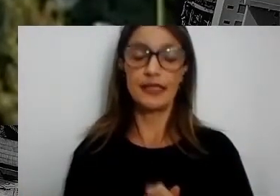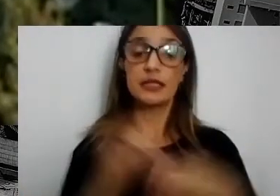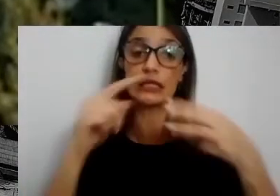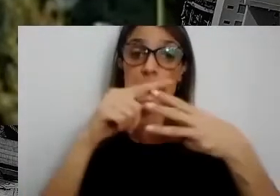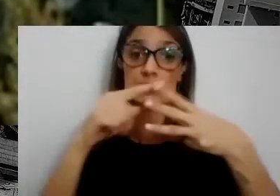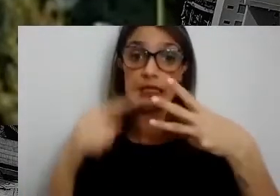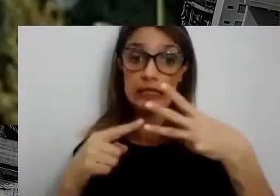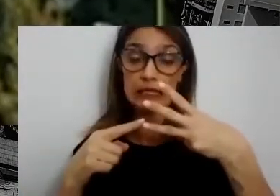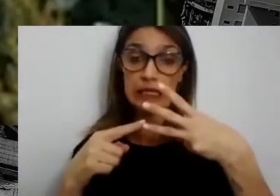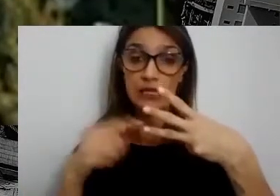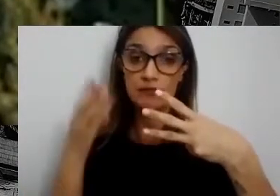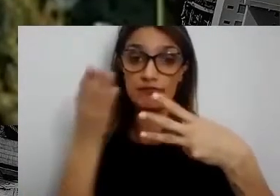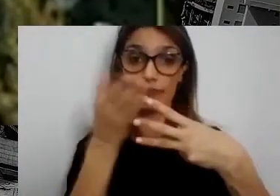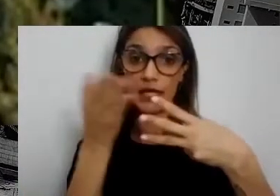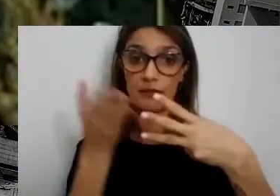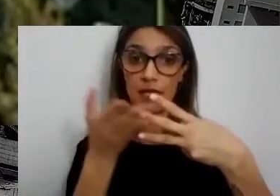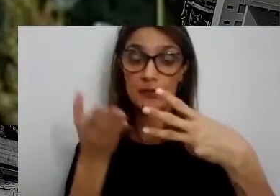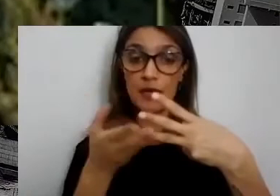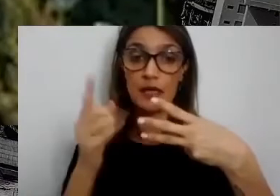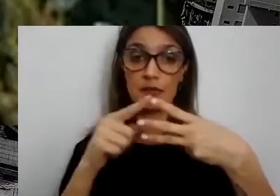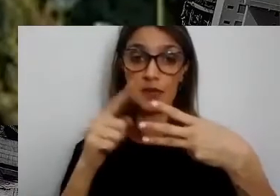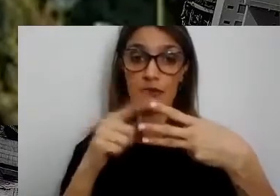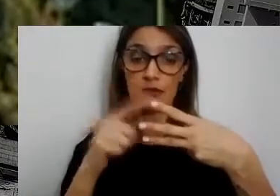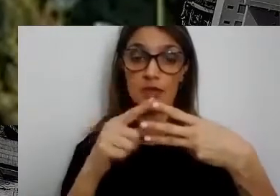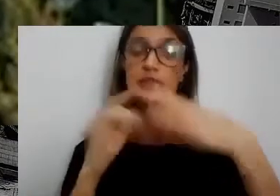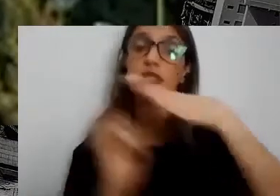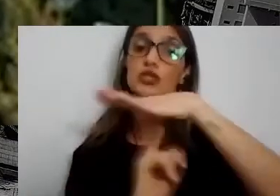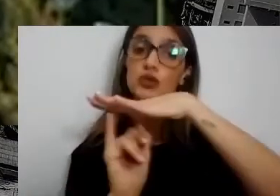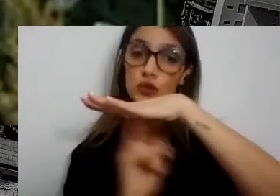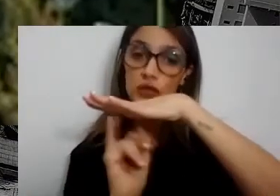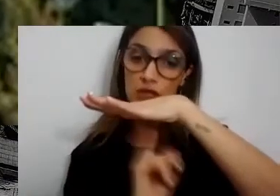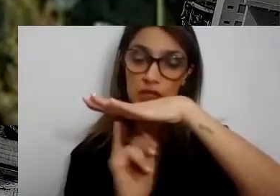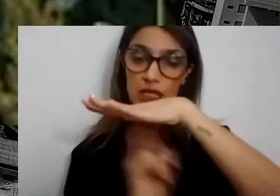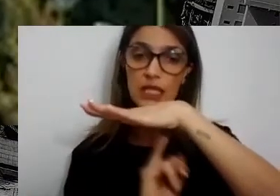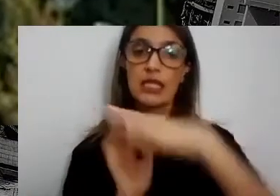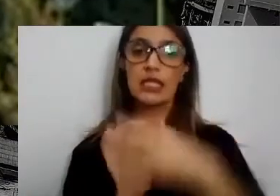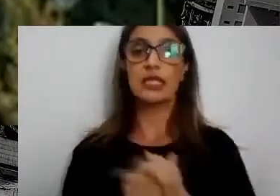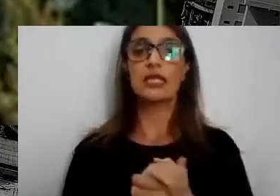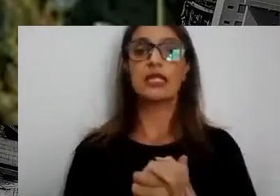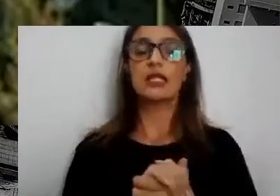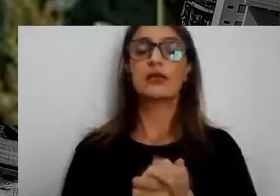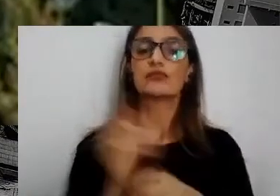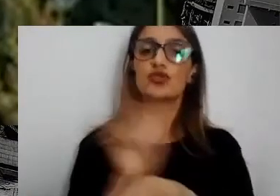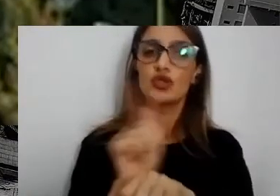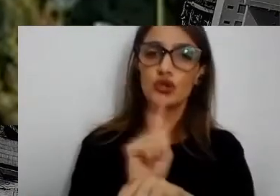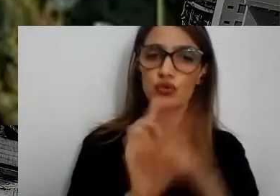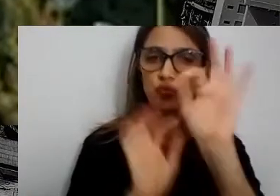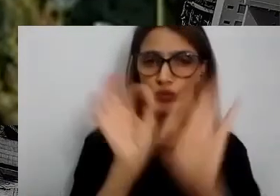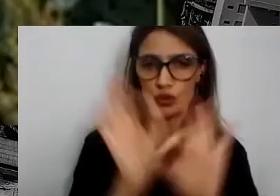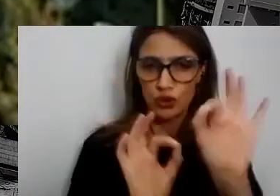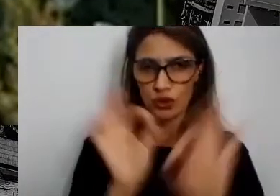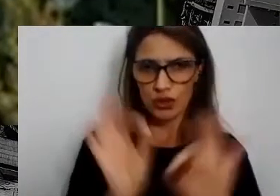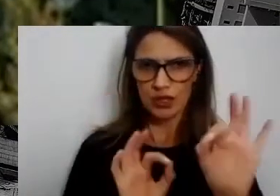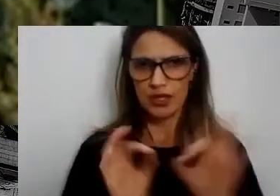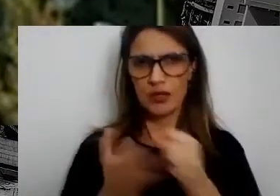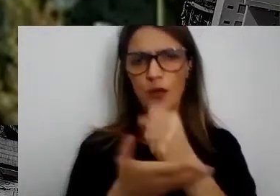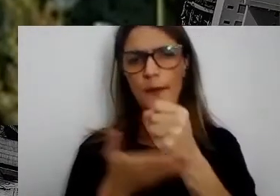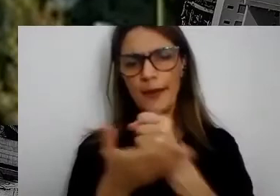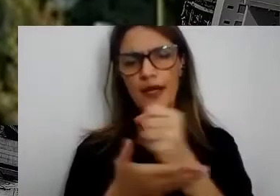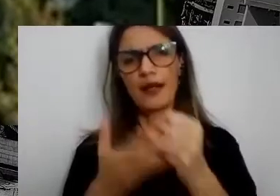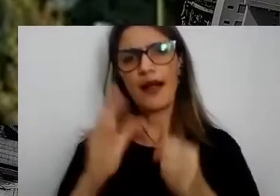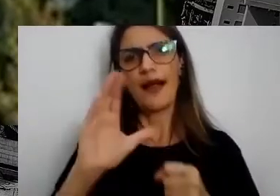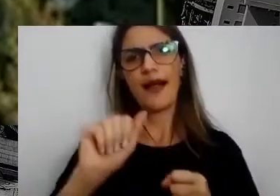Então, primeiro, o arranjo institucional, vai se formar a unidade gestora de projeto, as bases cartográficas,